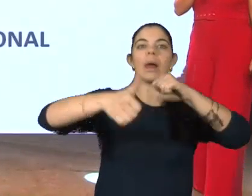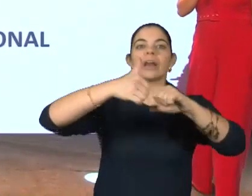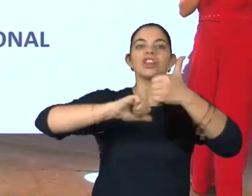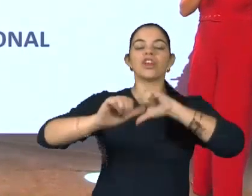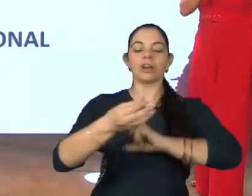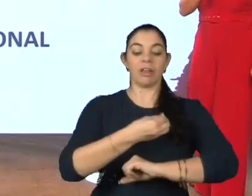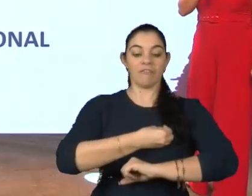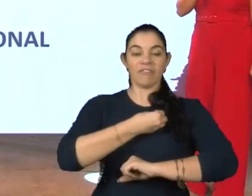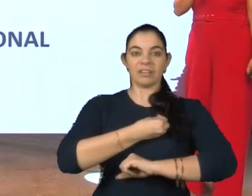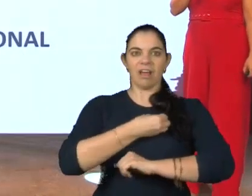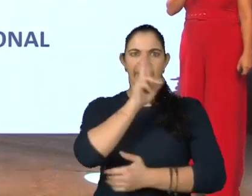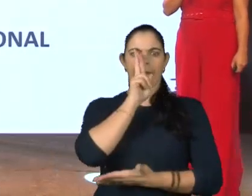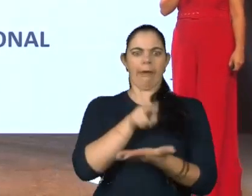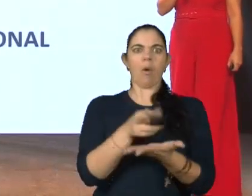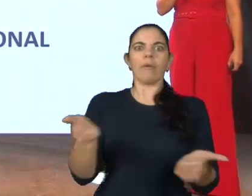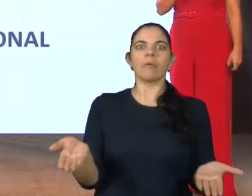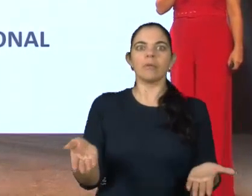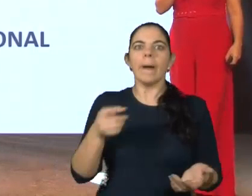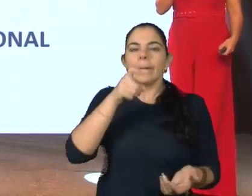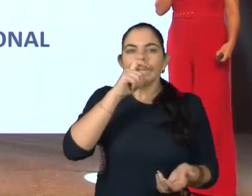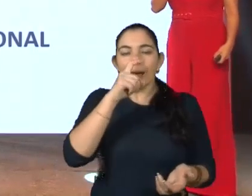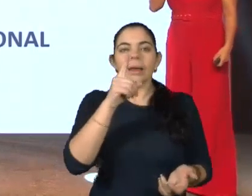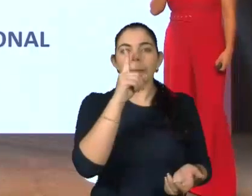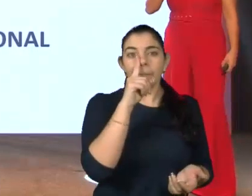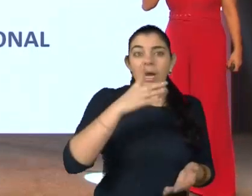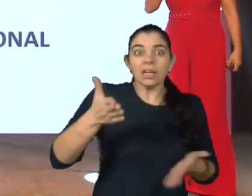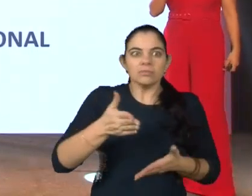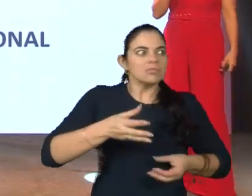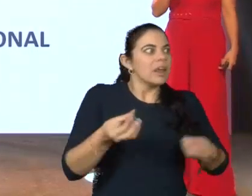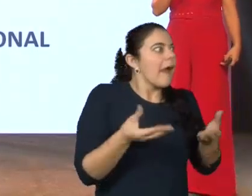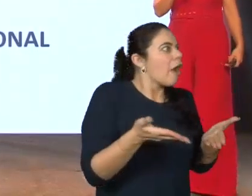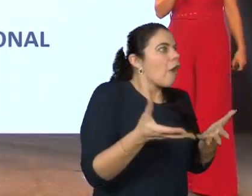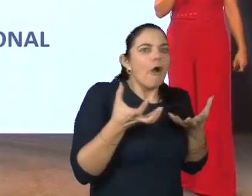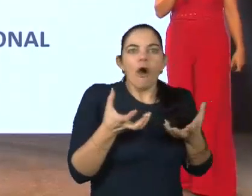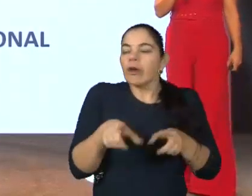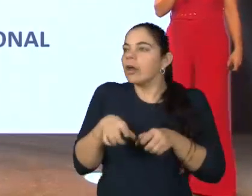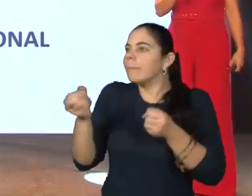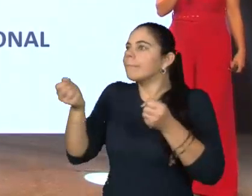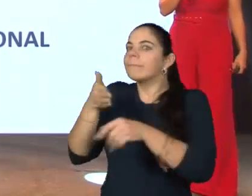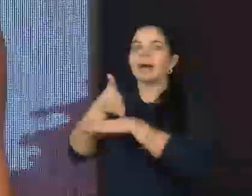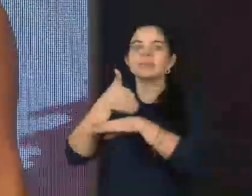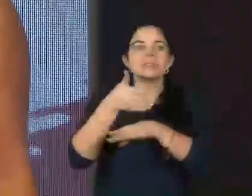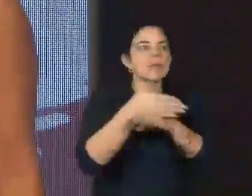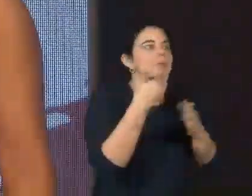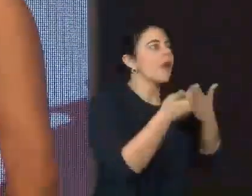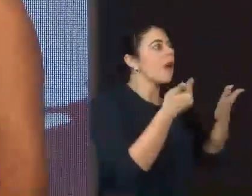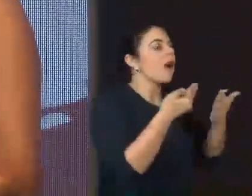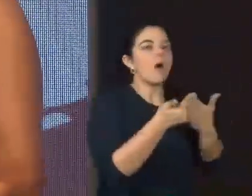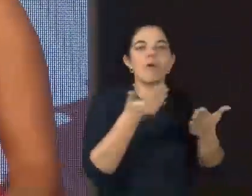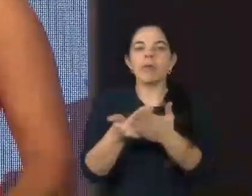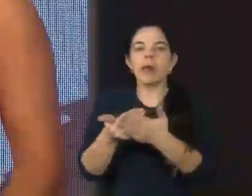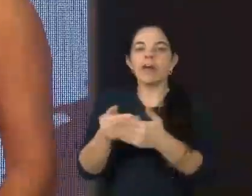Quando chegou a pandemia, os pais ficaram desesperados. Eu quero que o meu filho participe da aula. O tempo que a